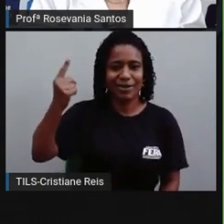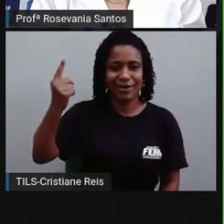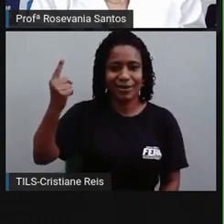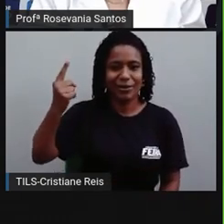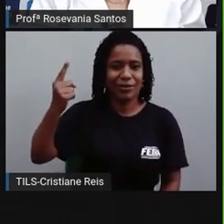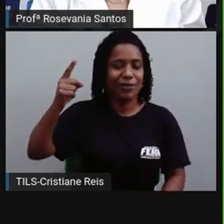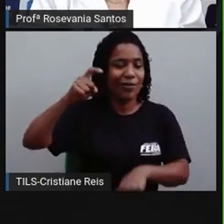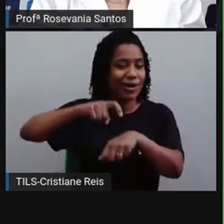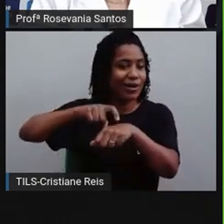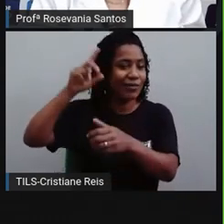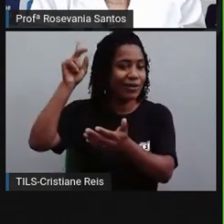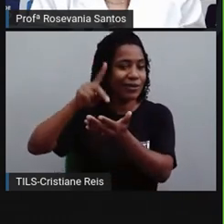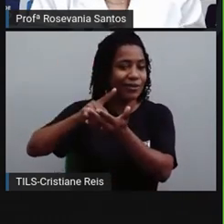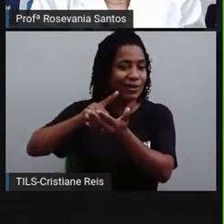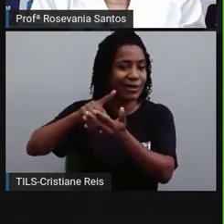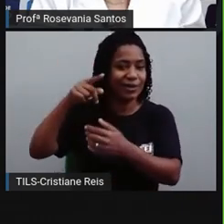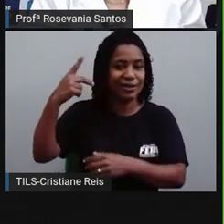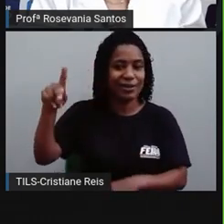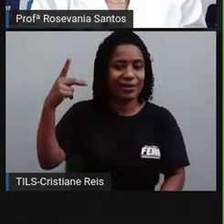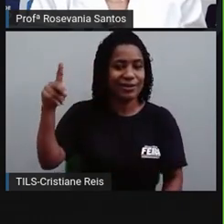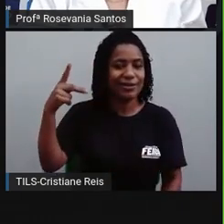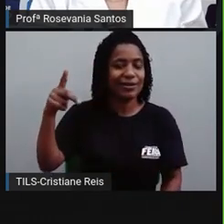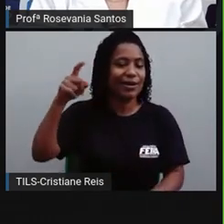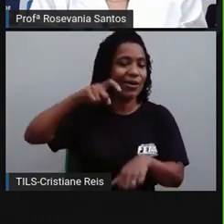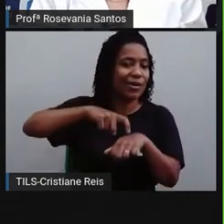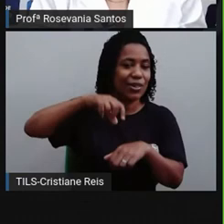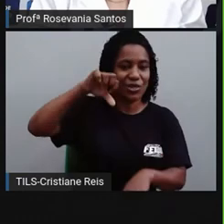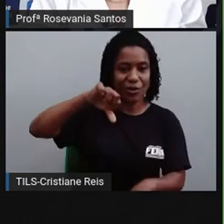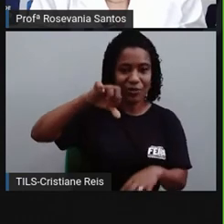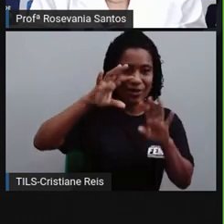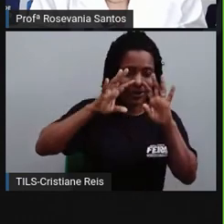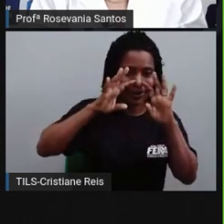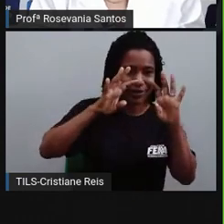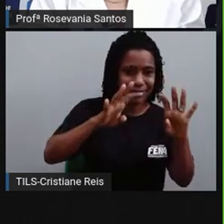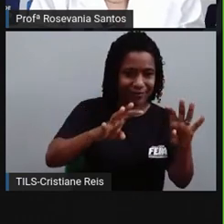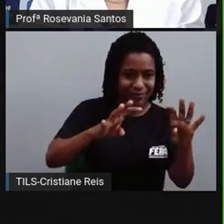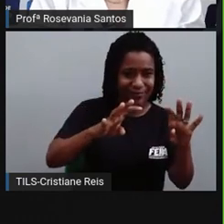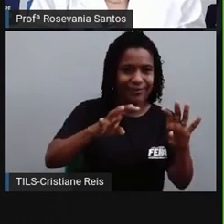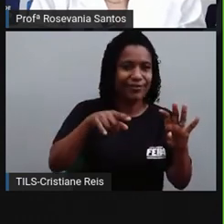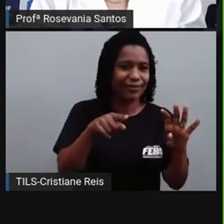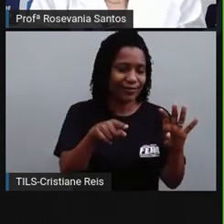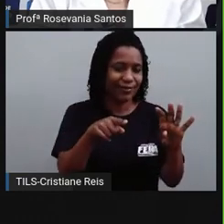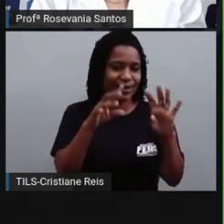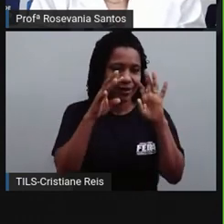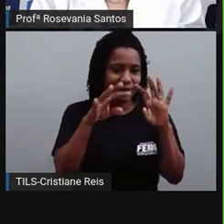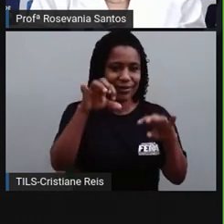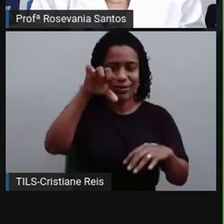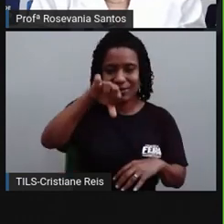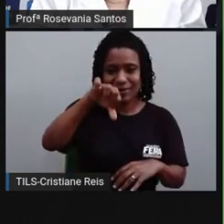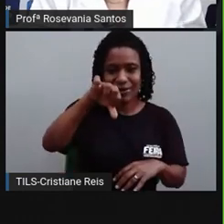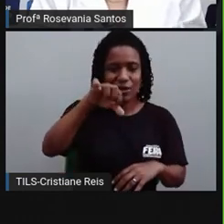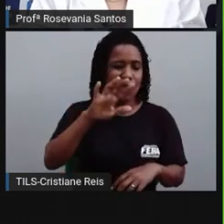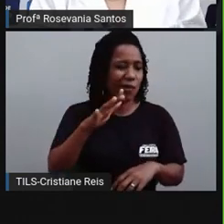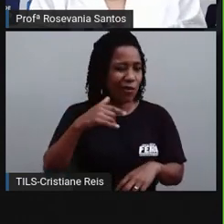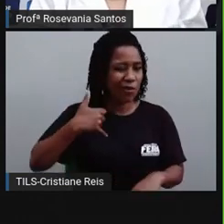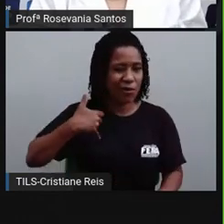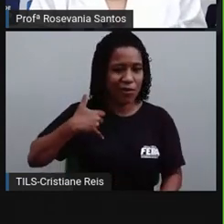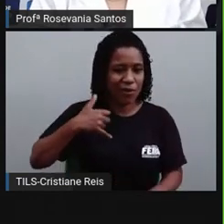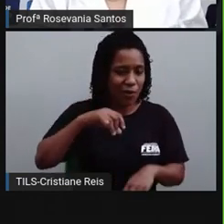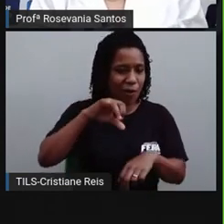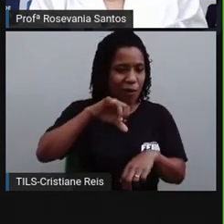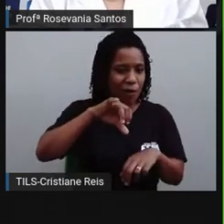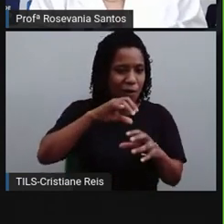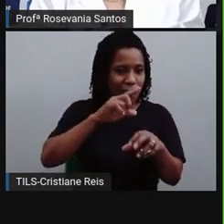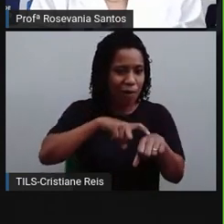oficial e a novela passa nesse horário aqui. Enquanto a gente está assistindo a novela às 21 horas, o